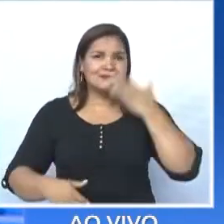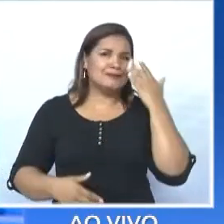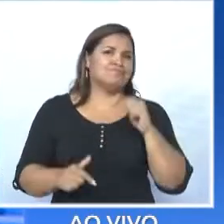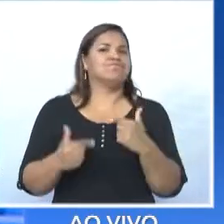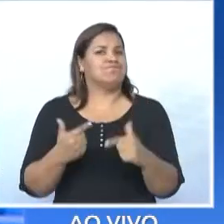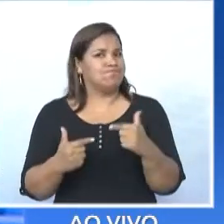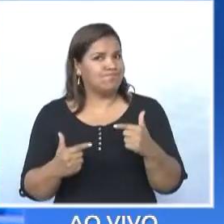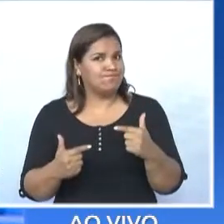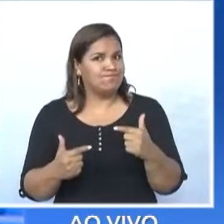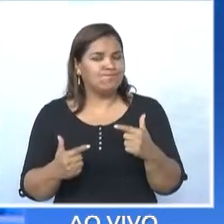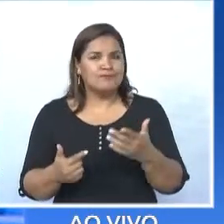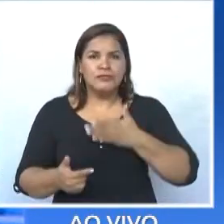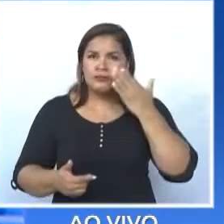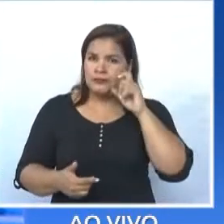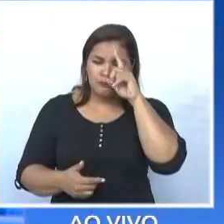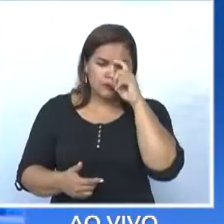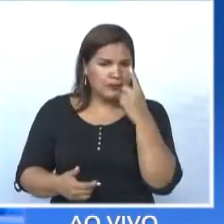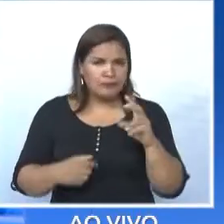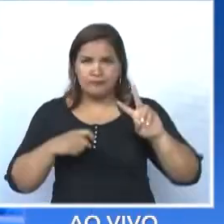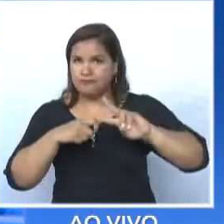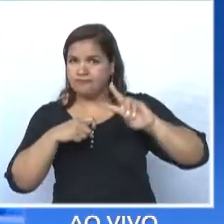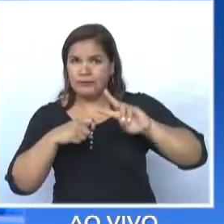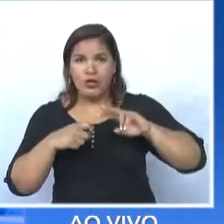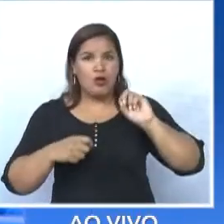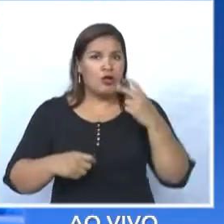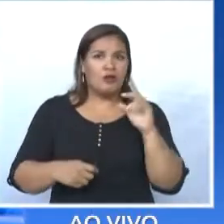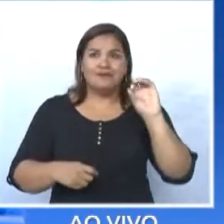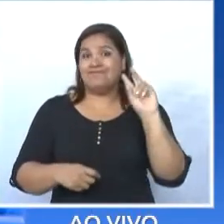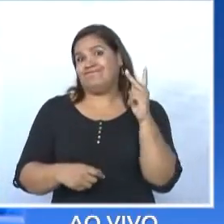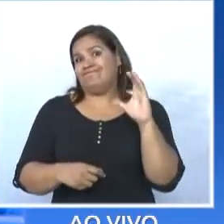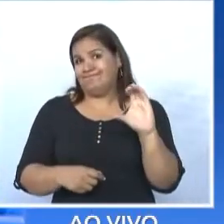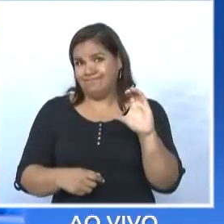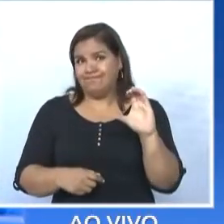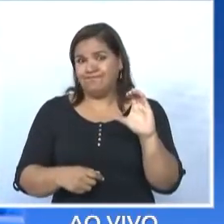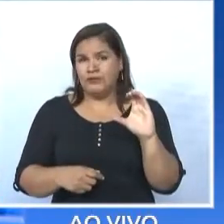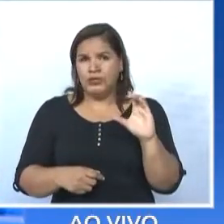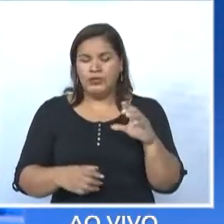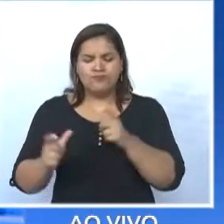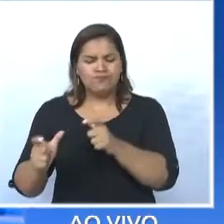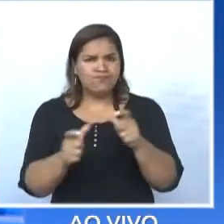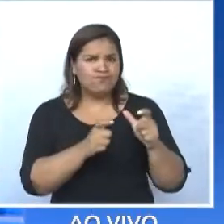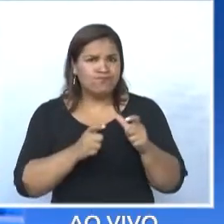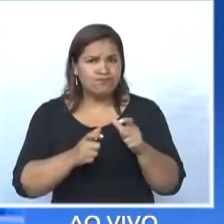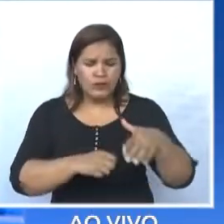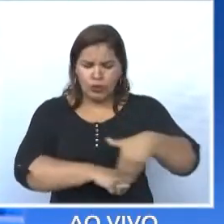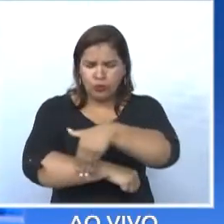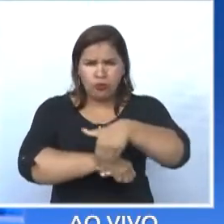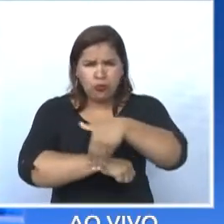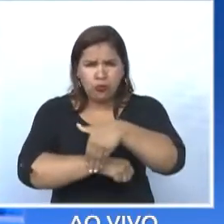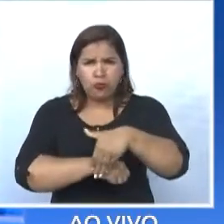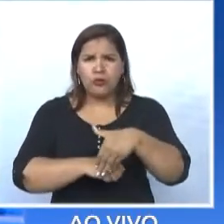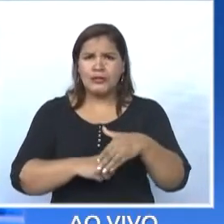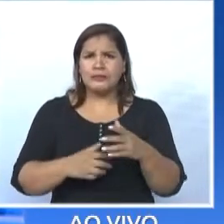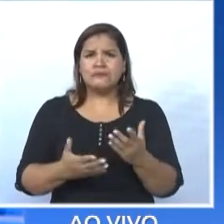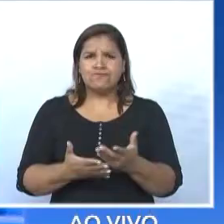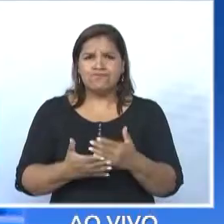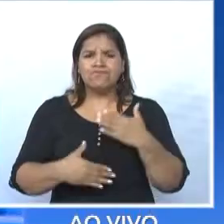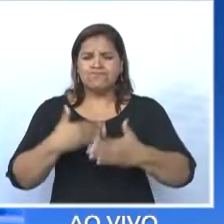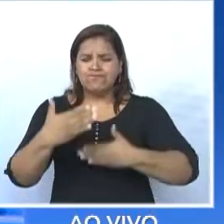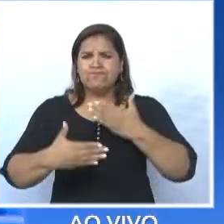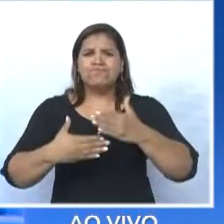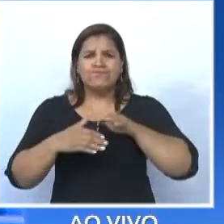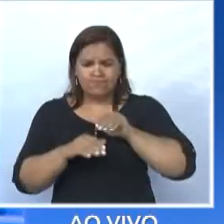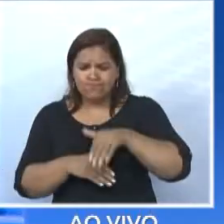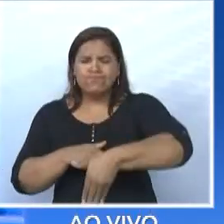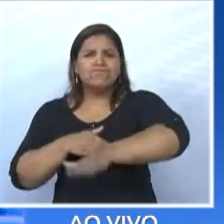hospital veterinário, hospital das clínicas e numa condição de buraco nos asfaltos muito grande. Por que ele conseguiu